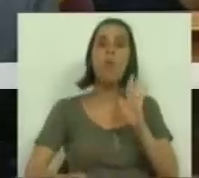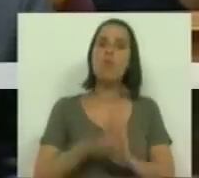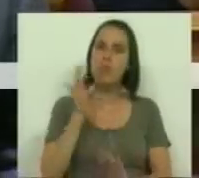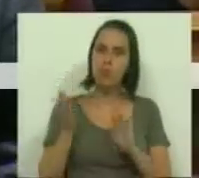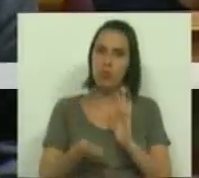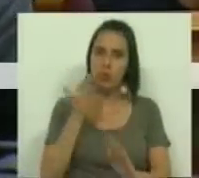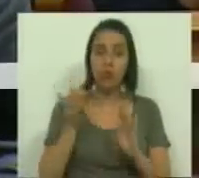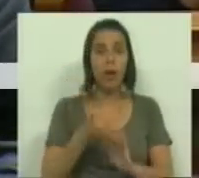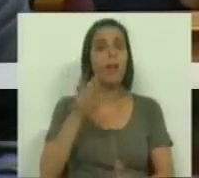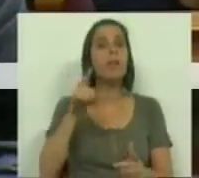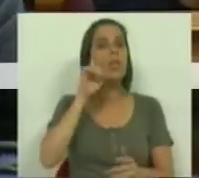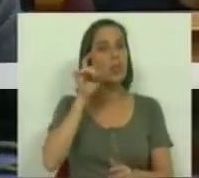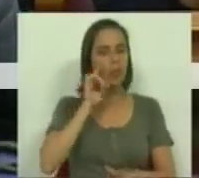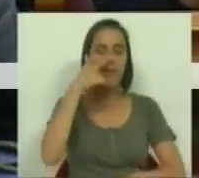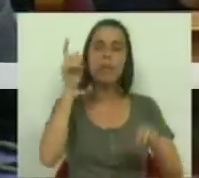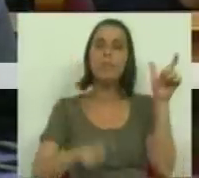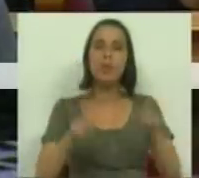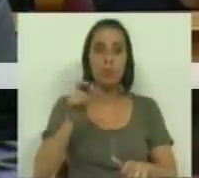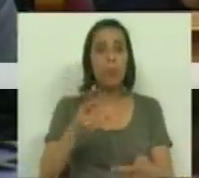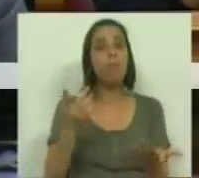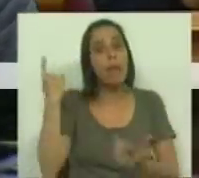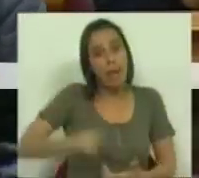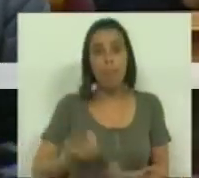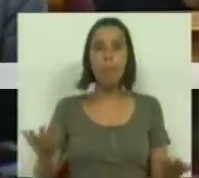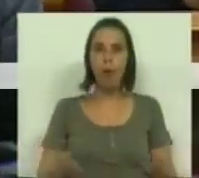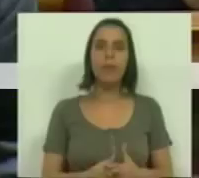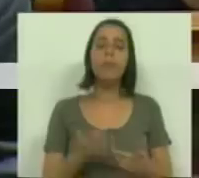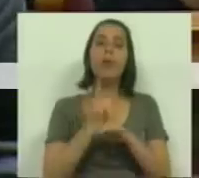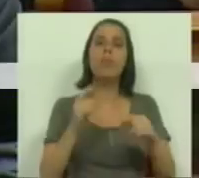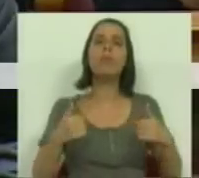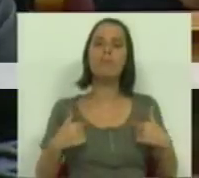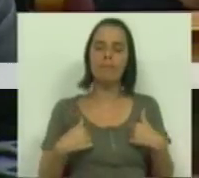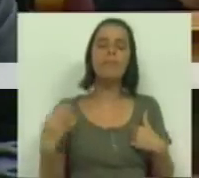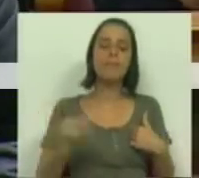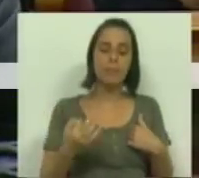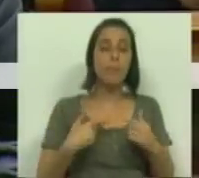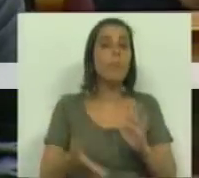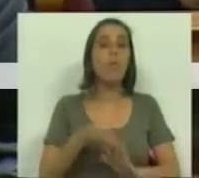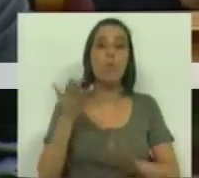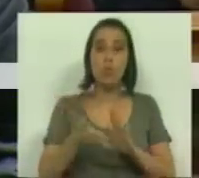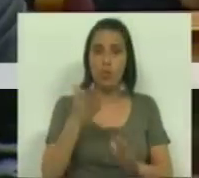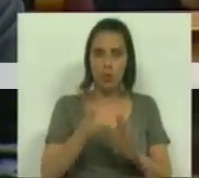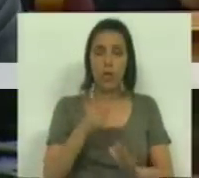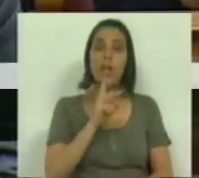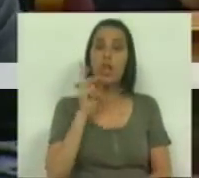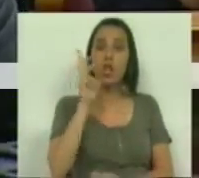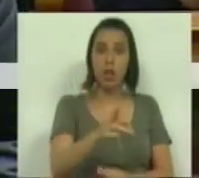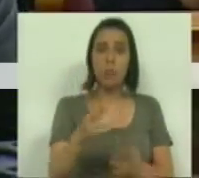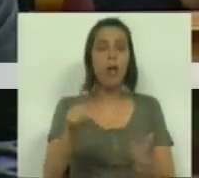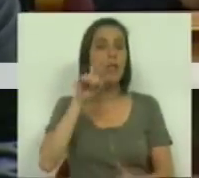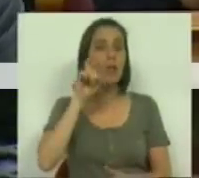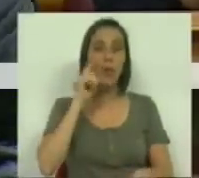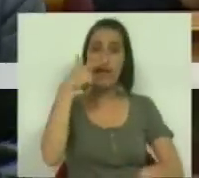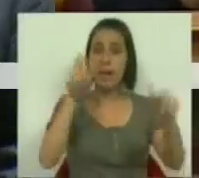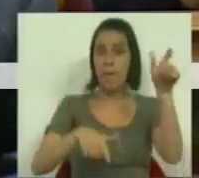urgência que a segurança das populações assim o impõe. E porque nós colocamos a urgência da resposta à segurança